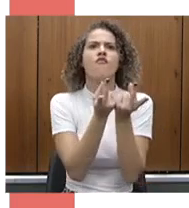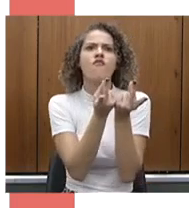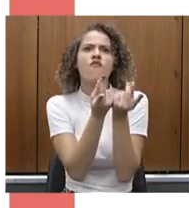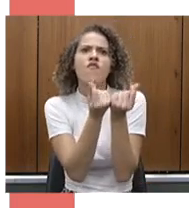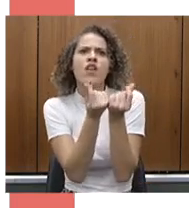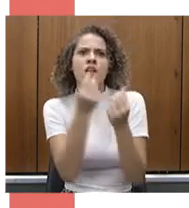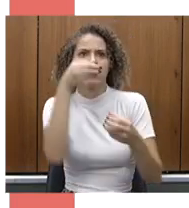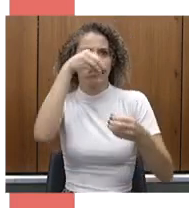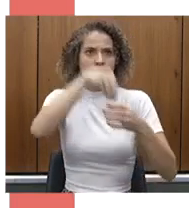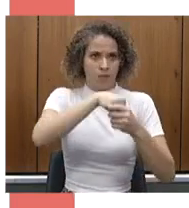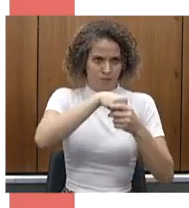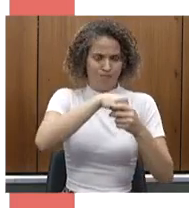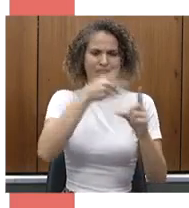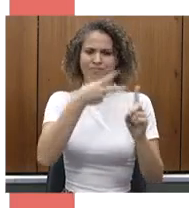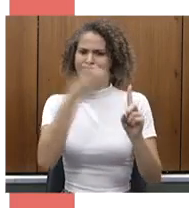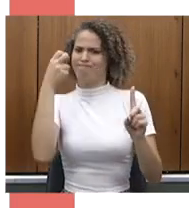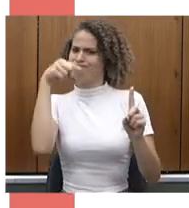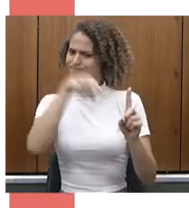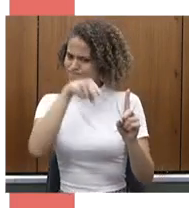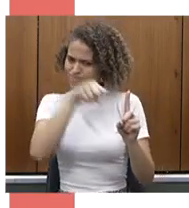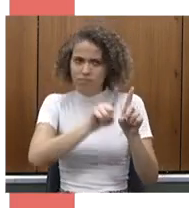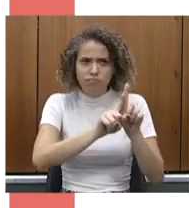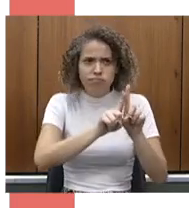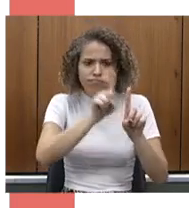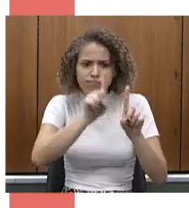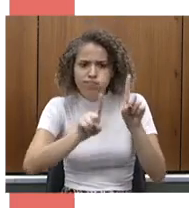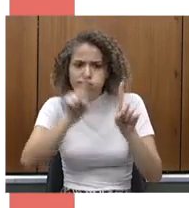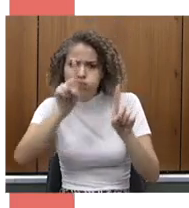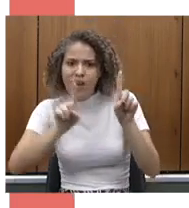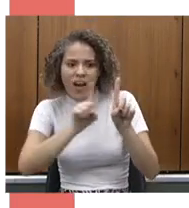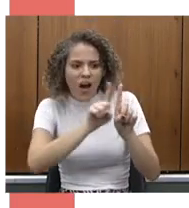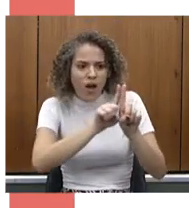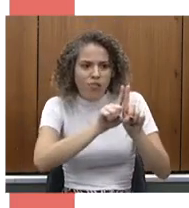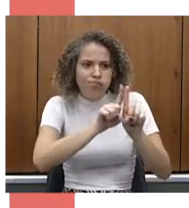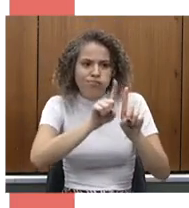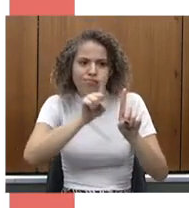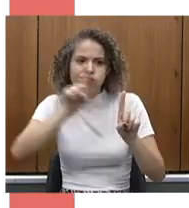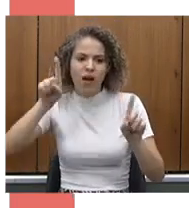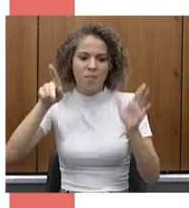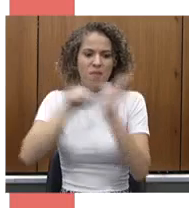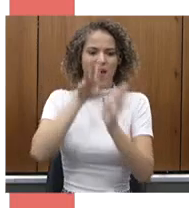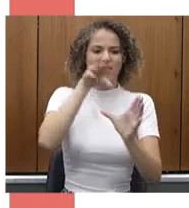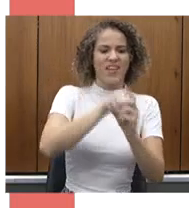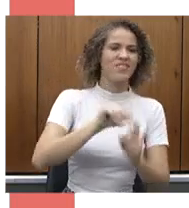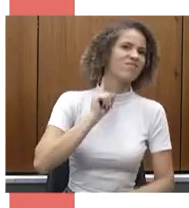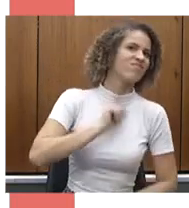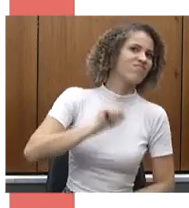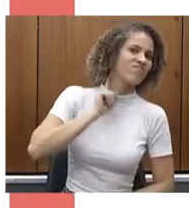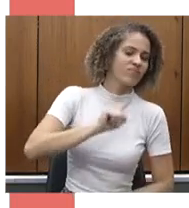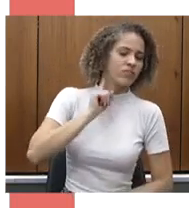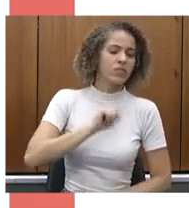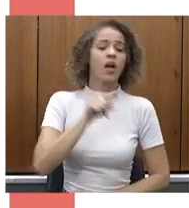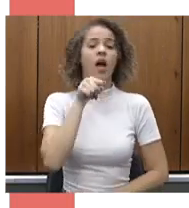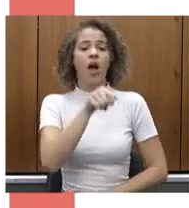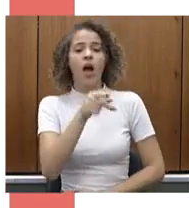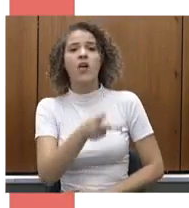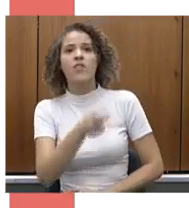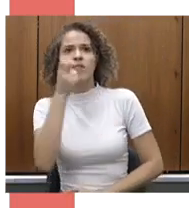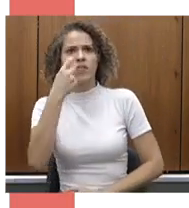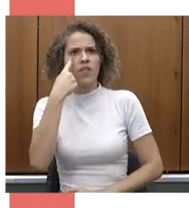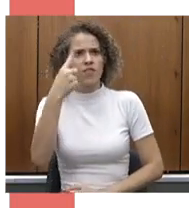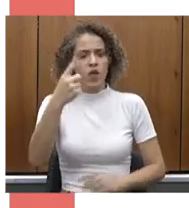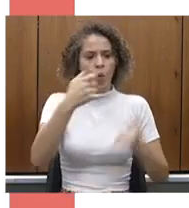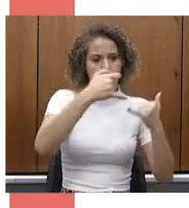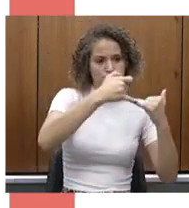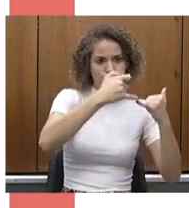maior ganho que o Sistema Único de Saúde de Minas Gerais tem. Quando vocês olham em preto, é a